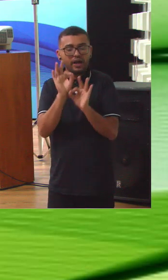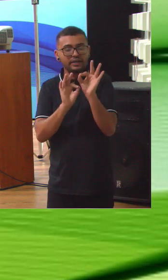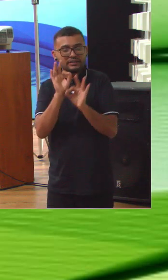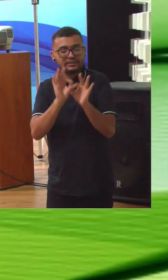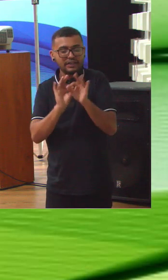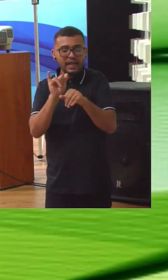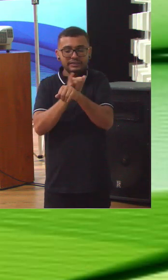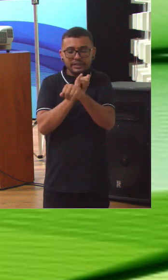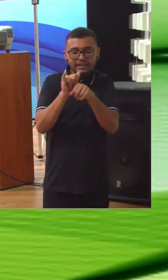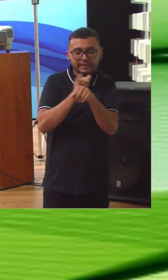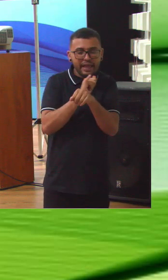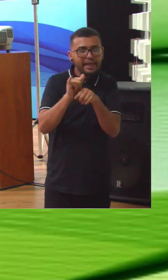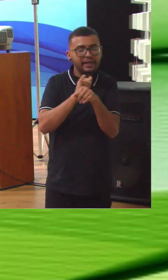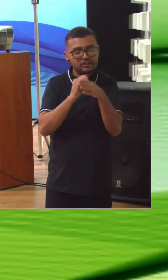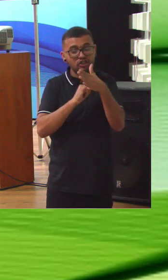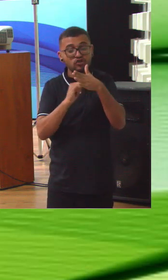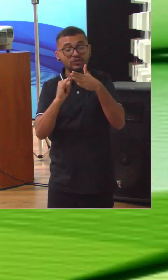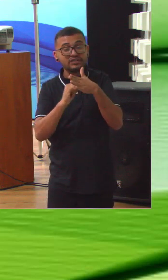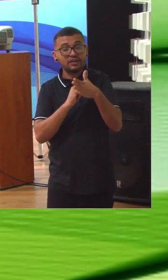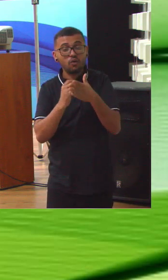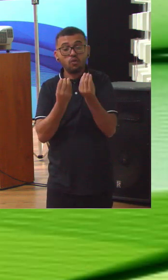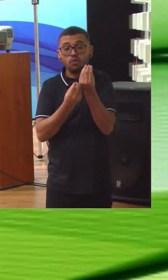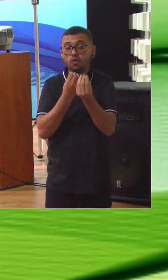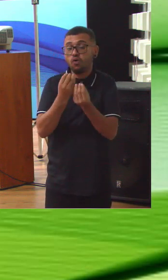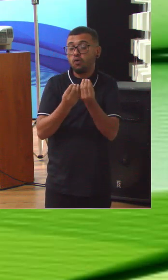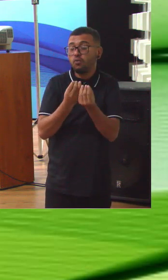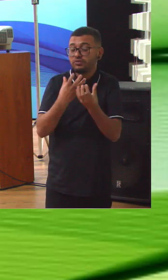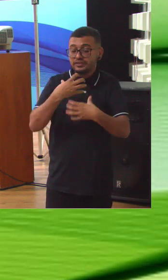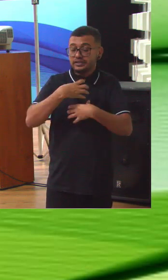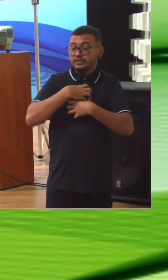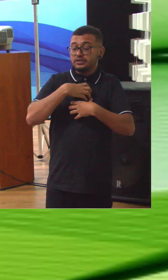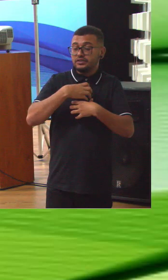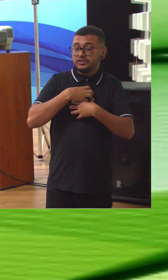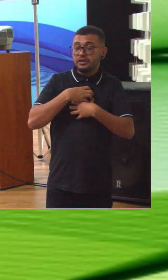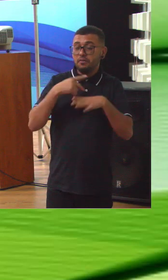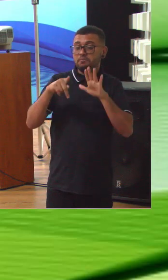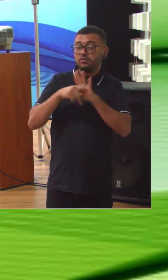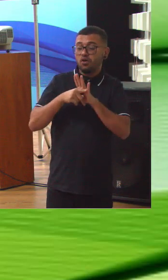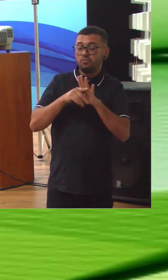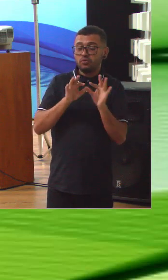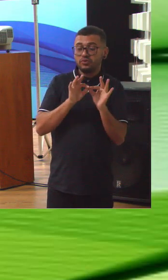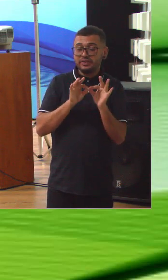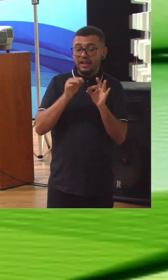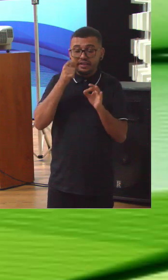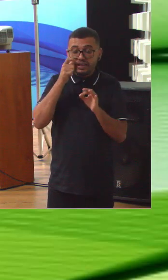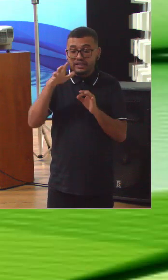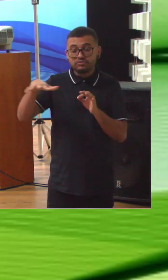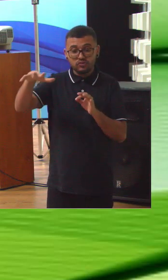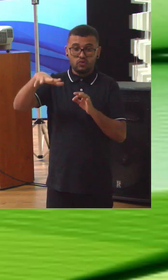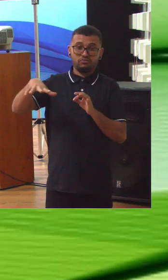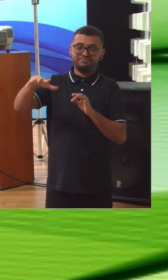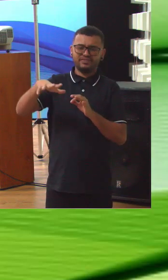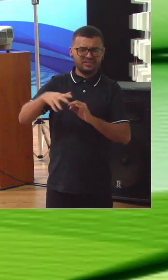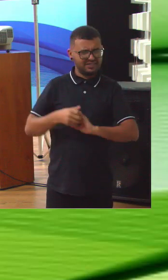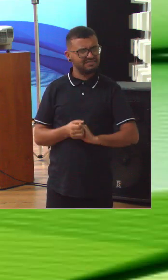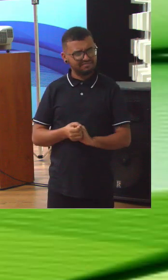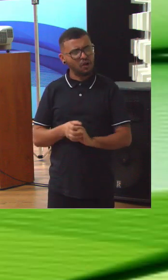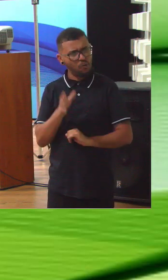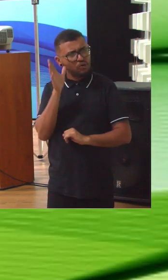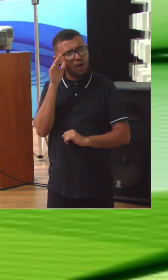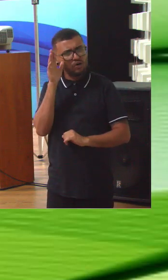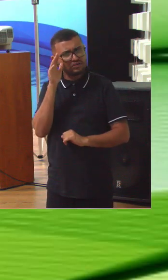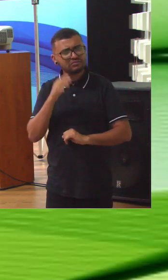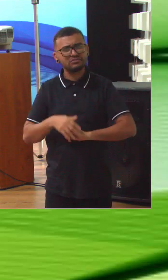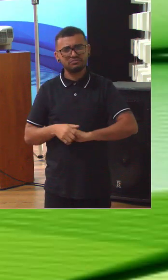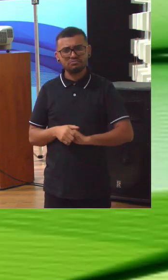planejamento estratégico medindo ou sentindo as necessidades das partes interessadas. Curioso isso. Nós